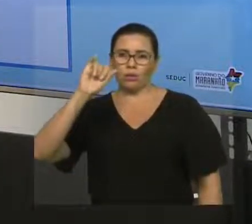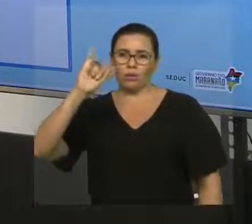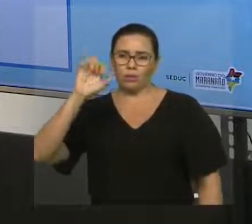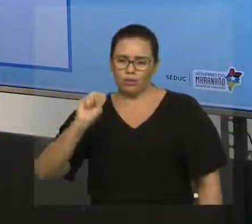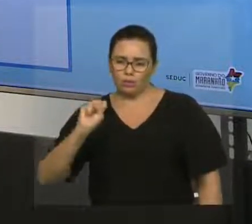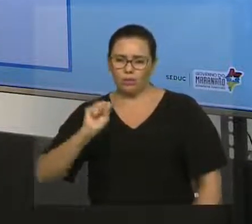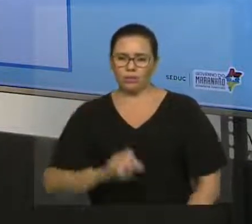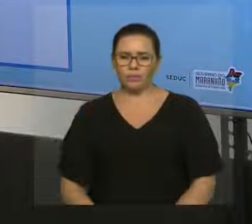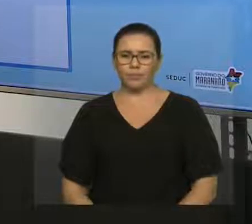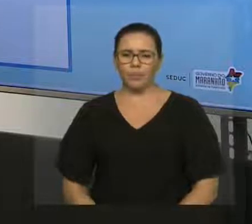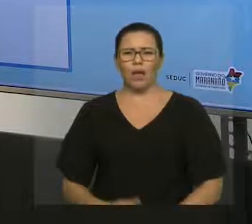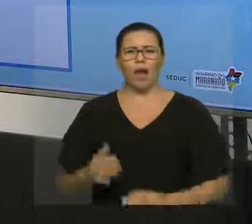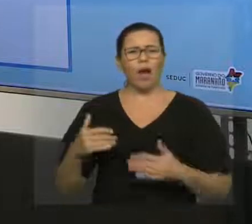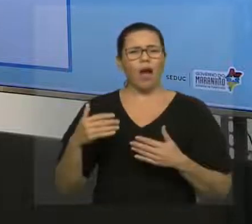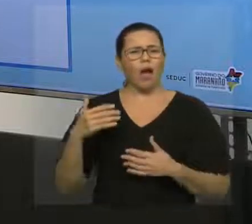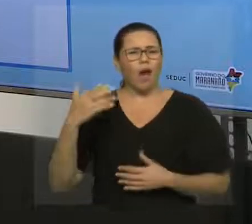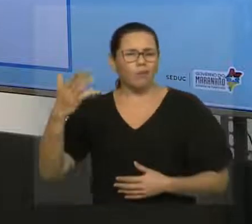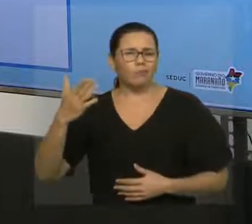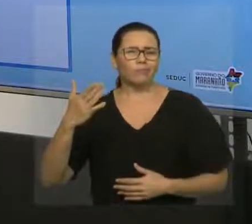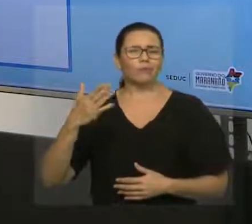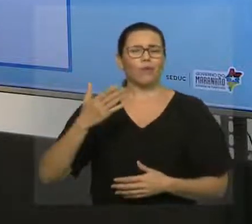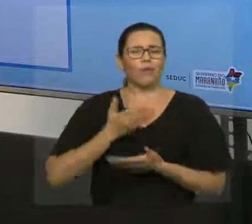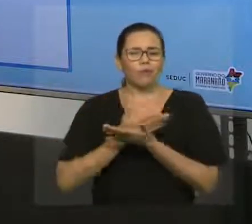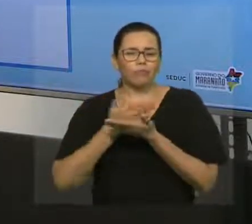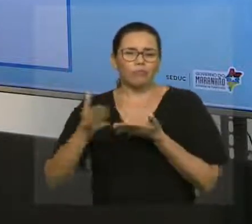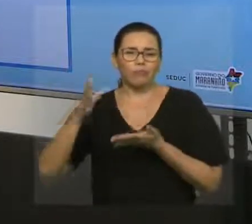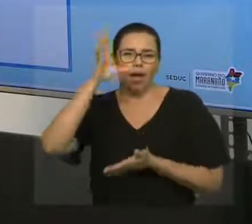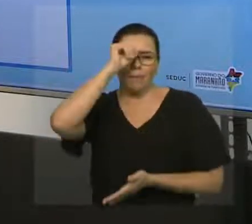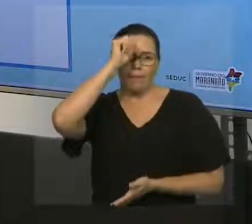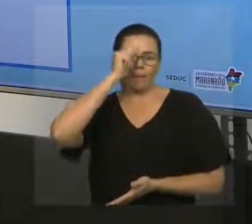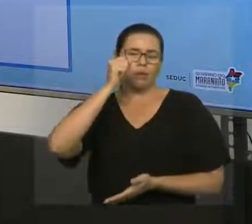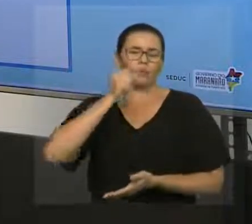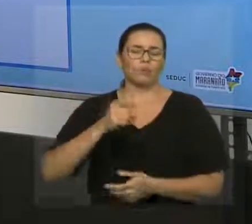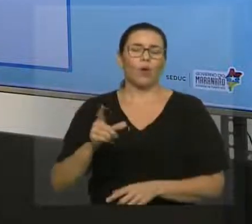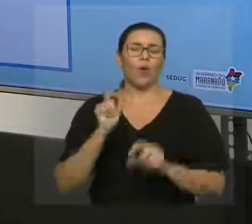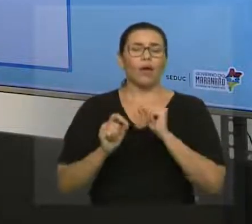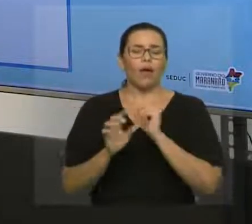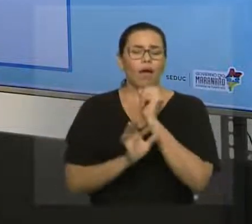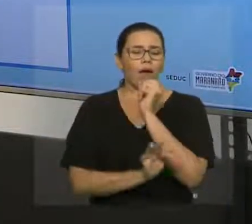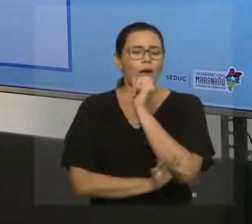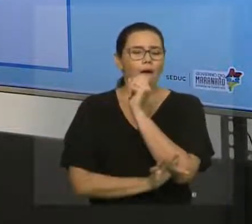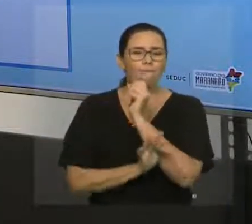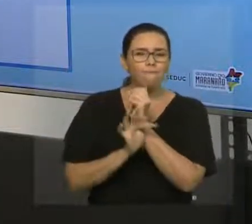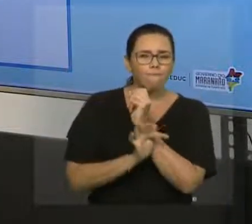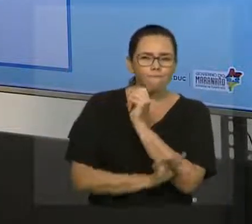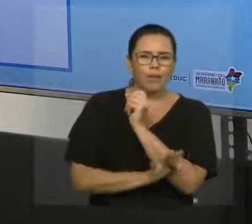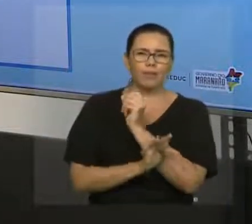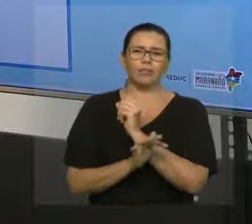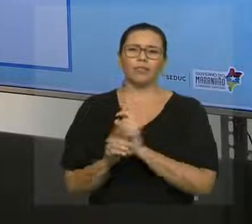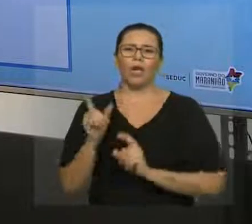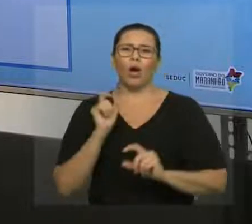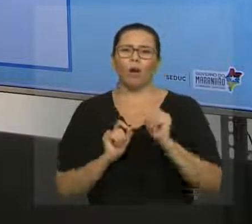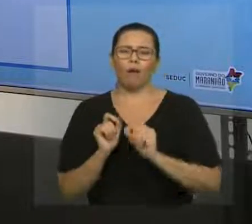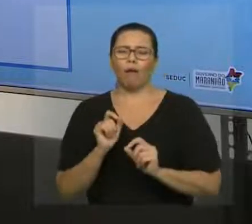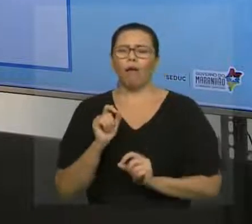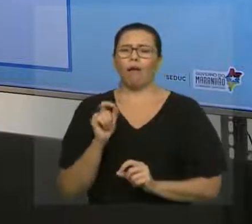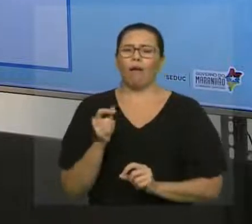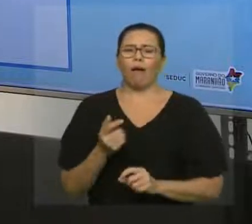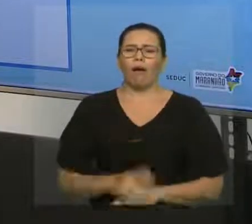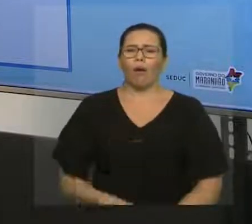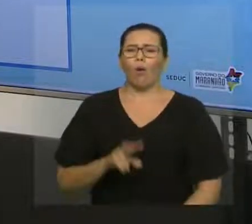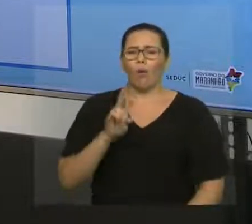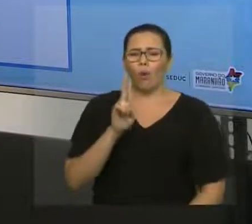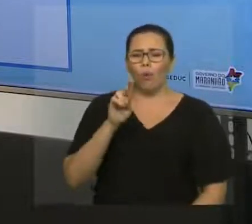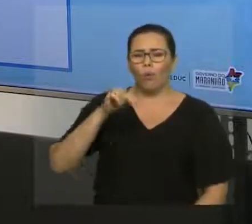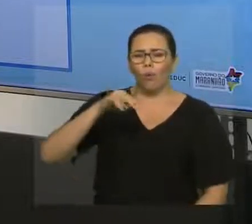precisa aprender em Física é o que são grandezas físicas, ou seja, grandezas que estão relacionadas dentro dos diversos